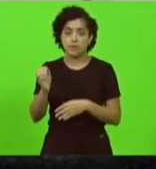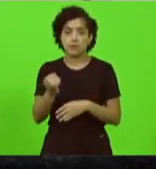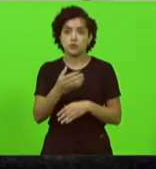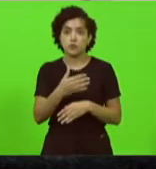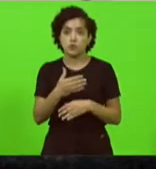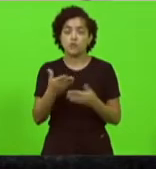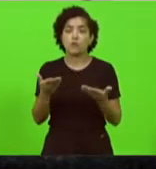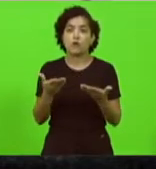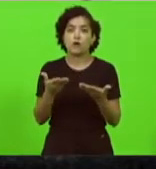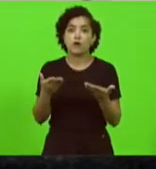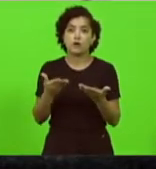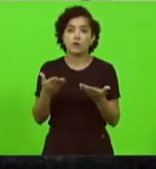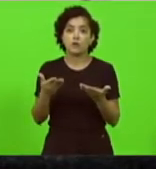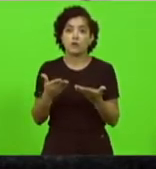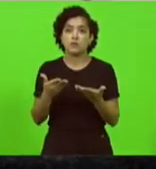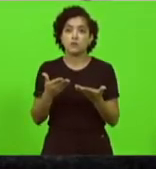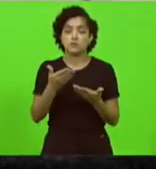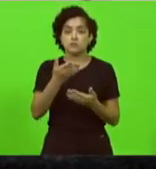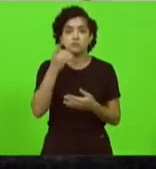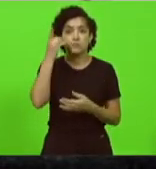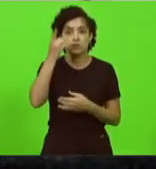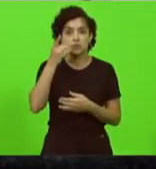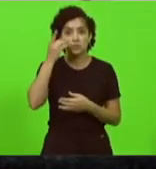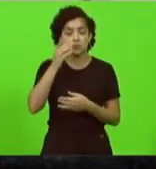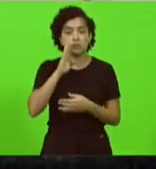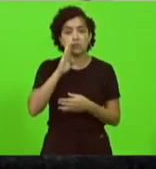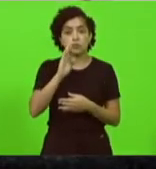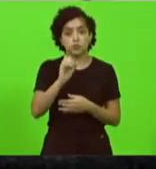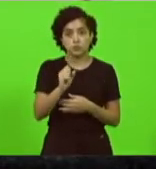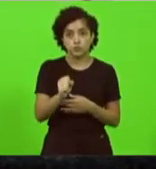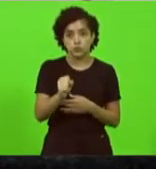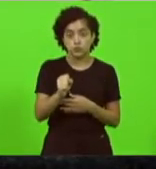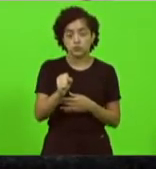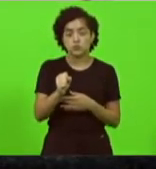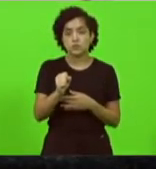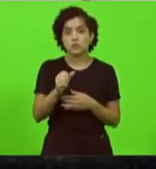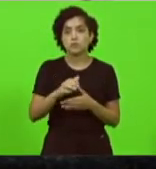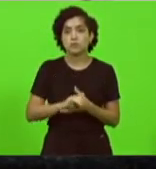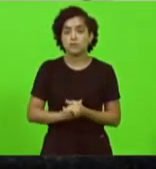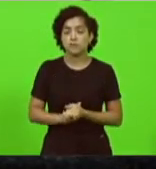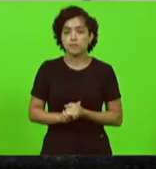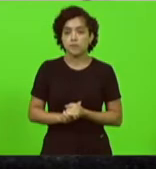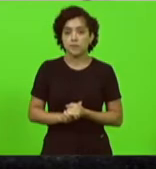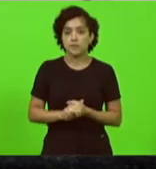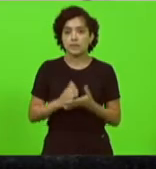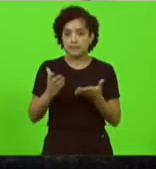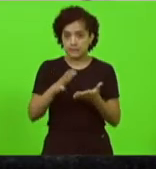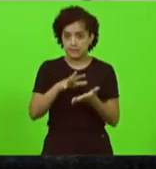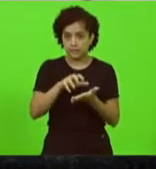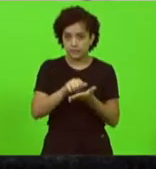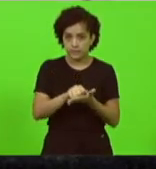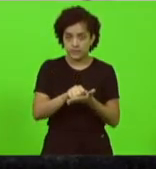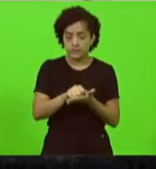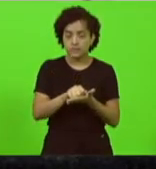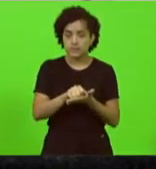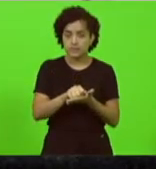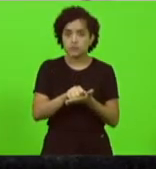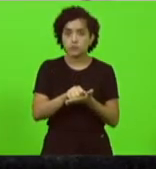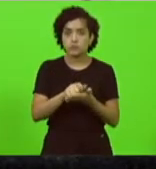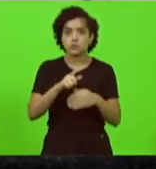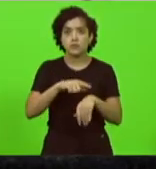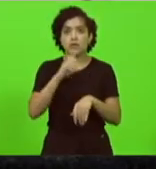palavra o deputado Bruno Souza voz de excelência que estava inscrito em breves